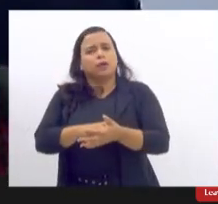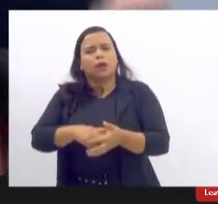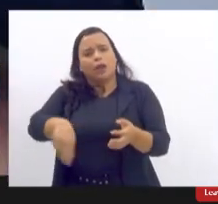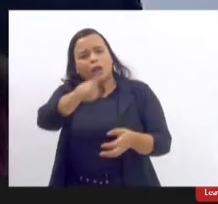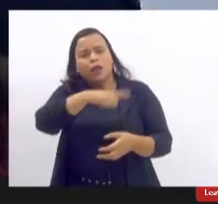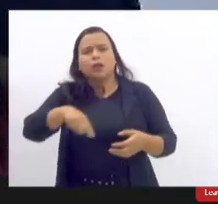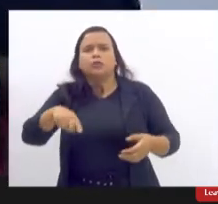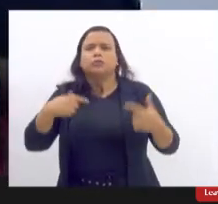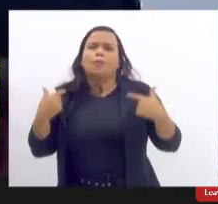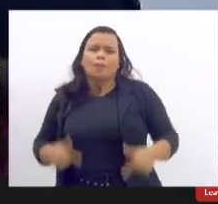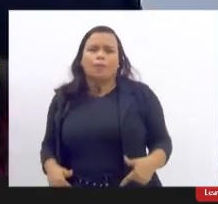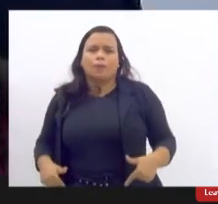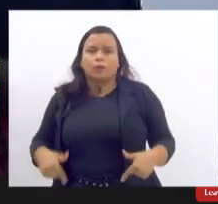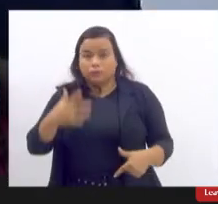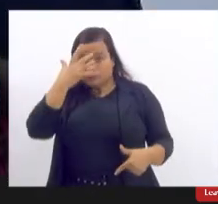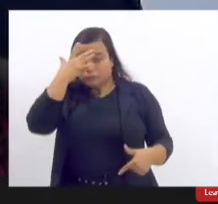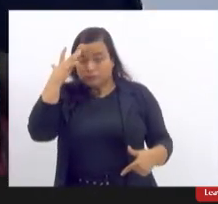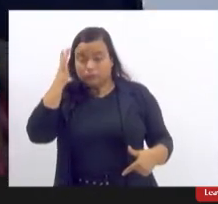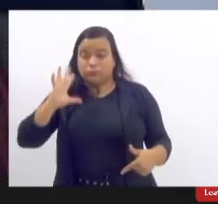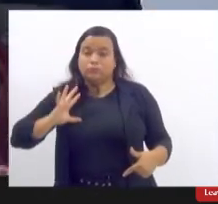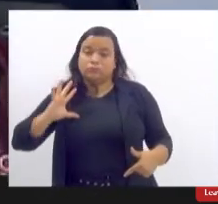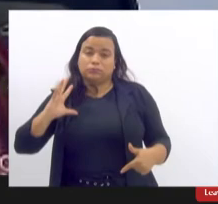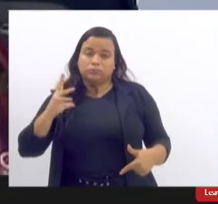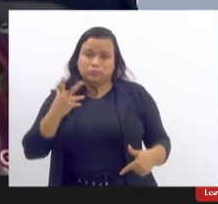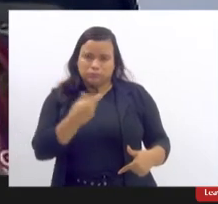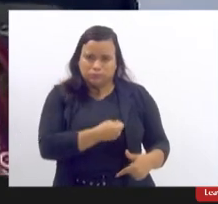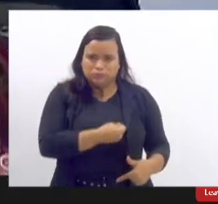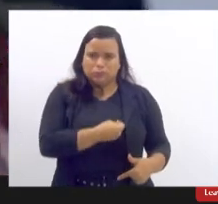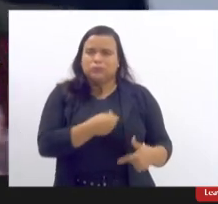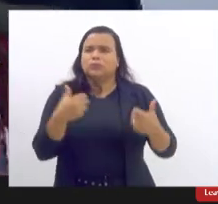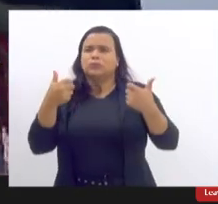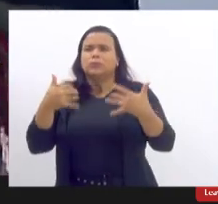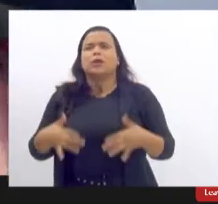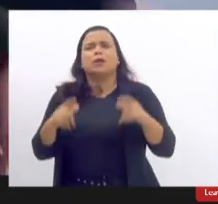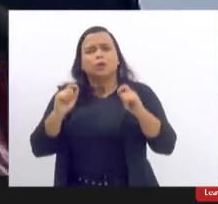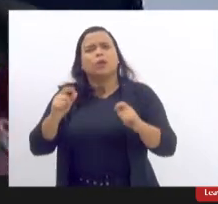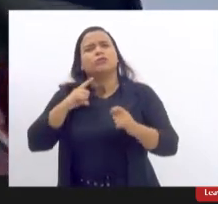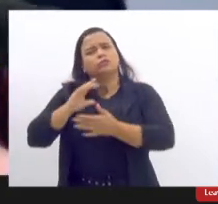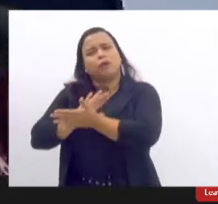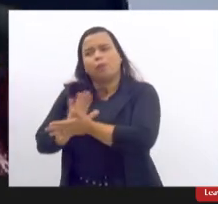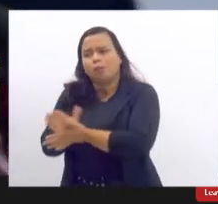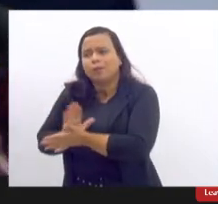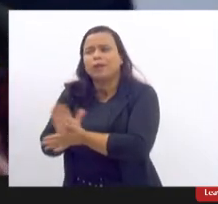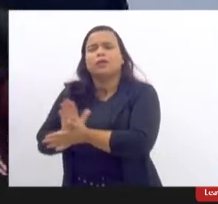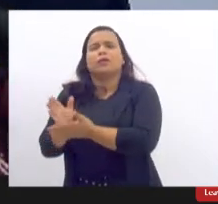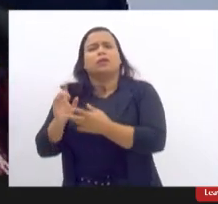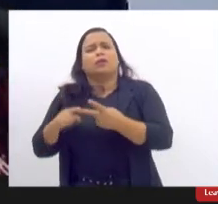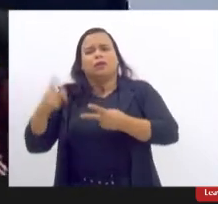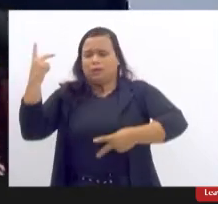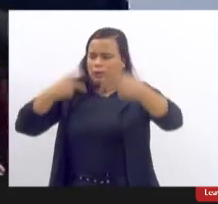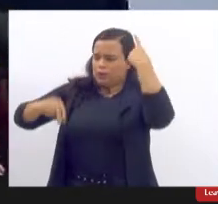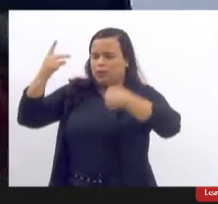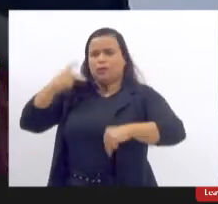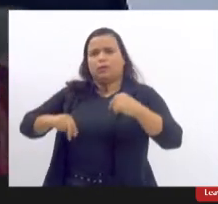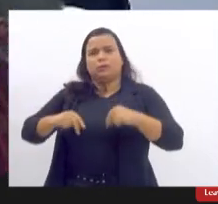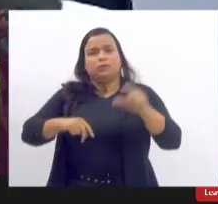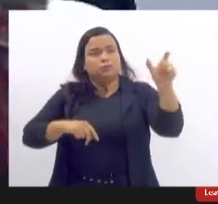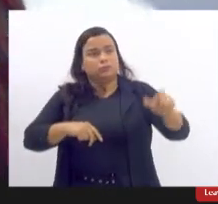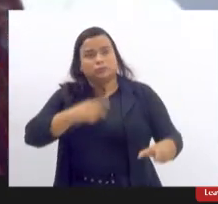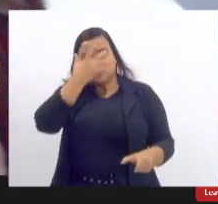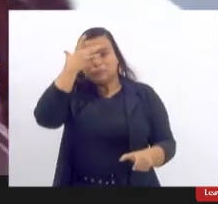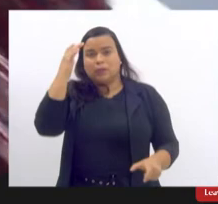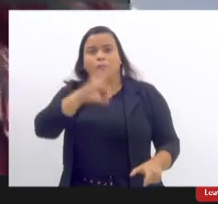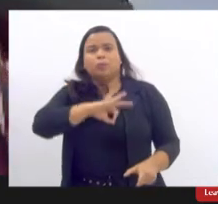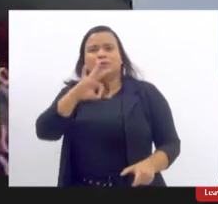o que os travestis diziam eram humilhados espancados chegavam com o guarda e o guarda dizia minha